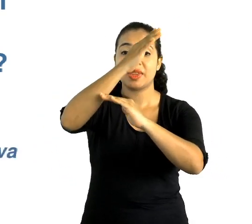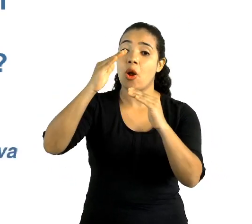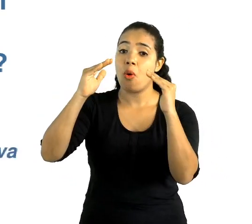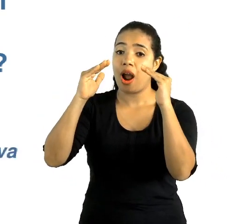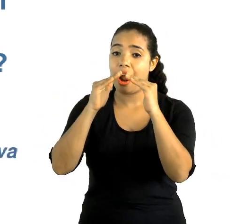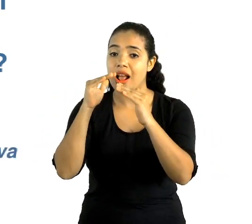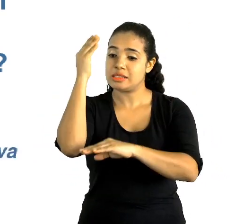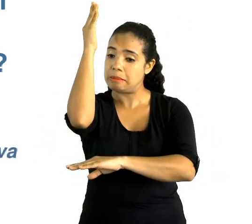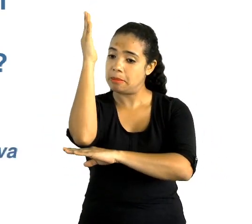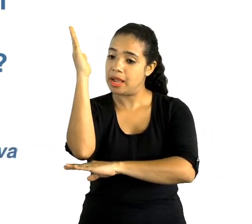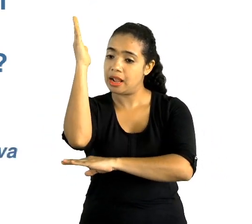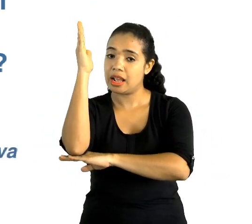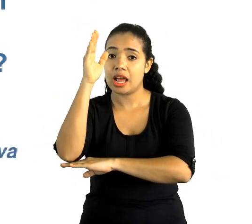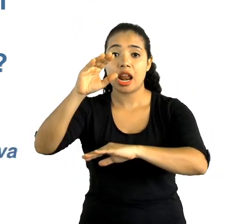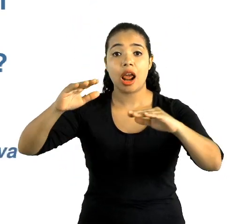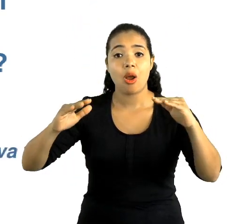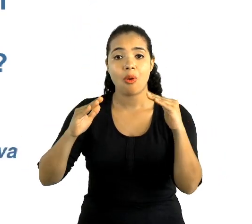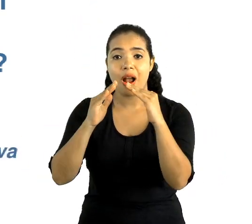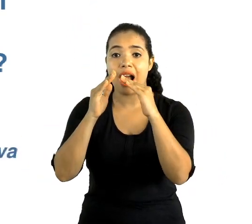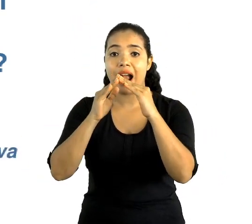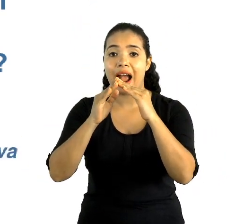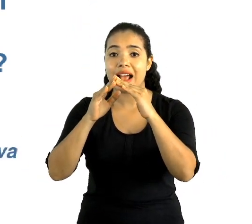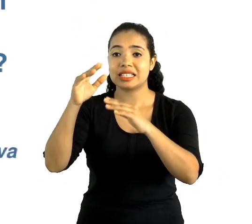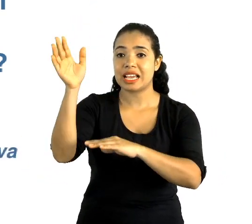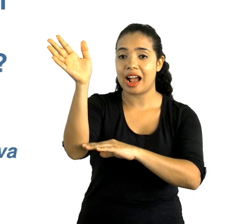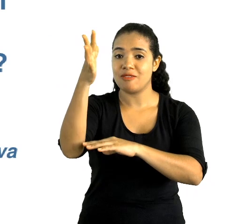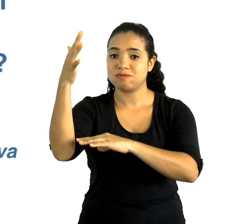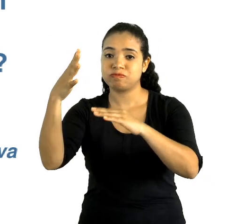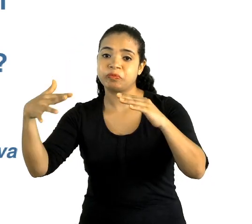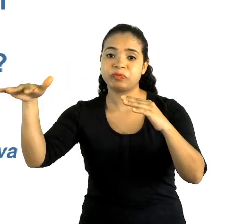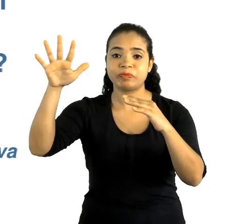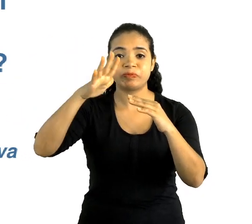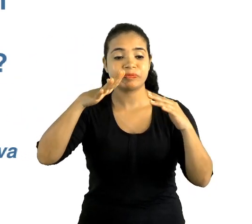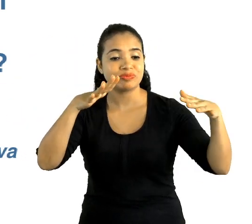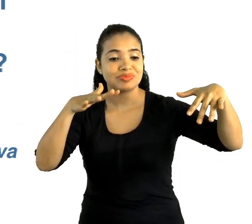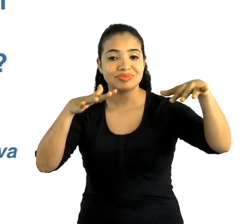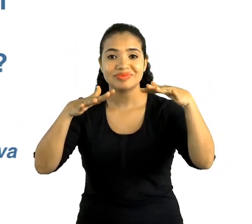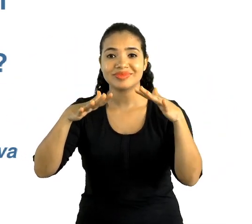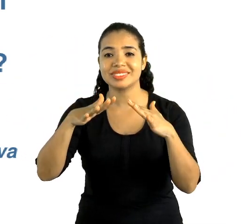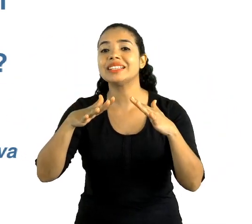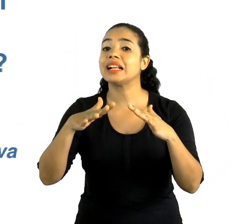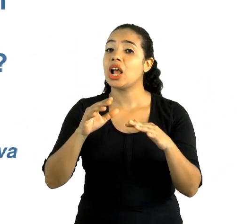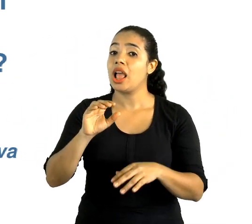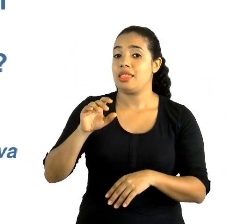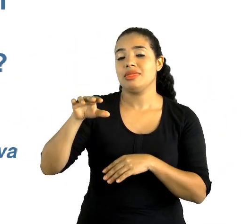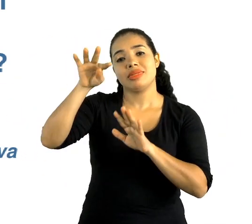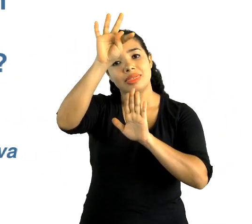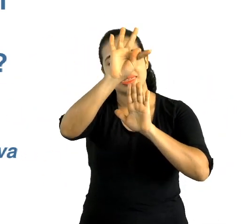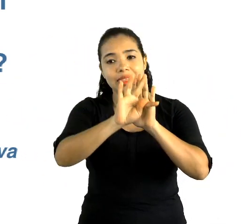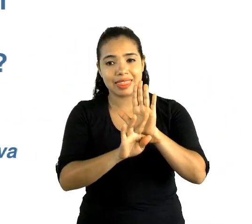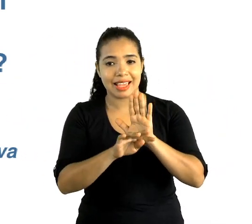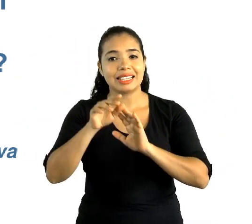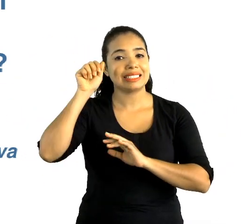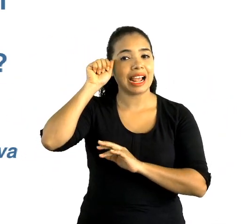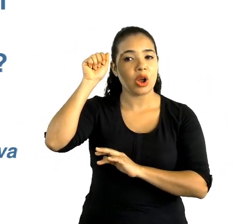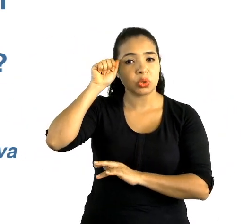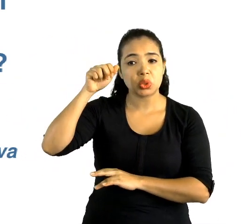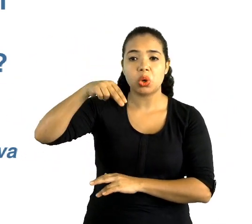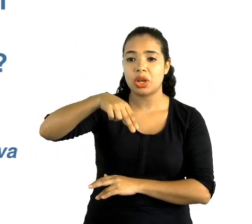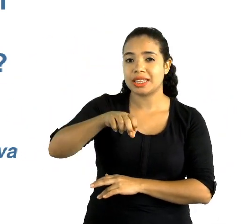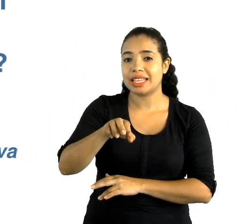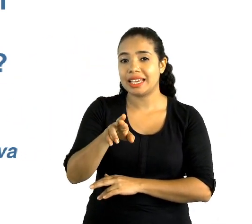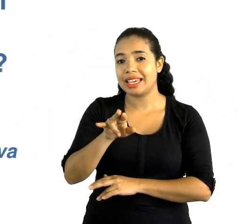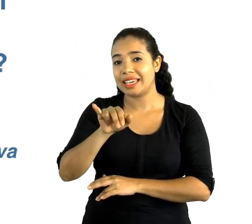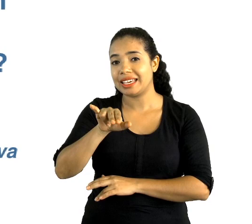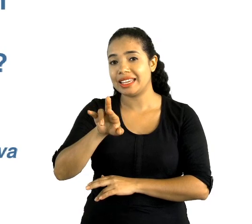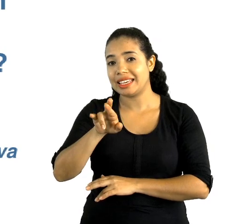Uma casa de sapé? Esse texto foi escrito por Ney Ribeiro Silva. Ah, se eu